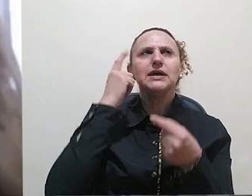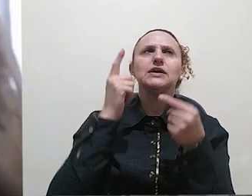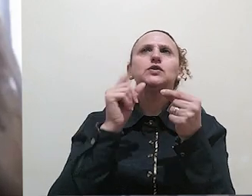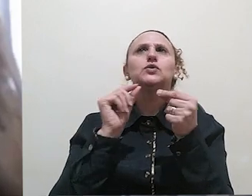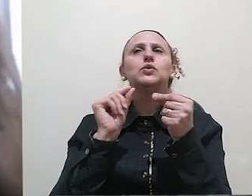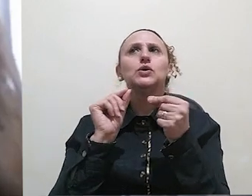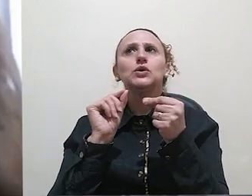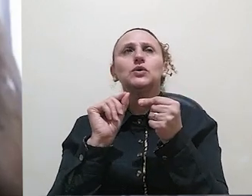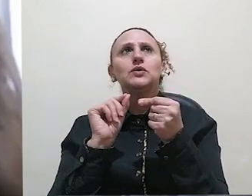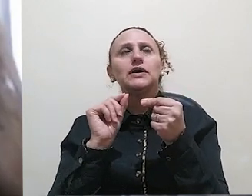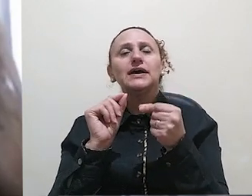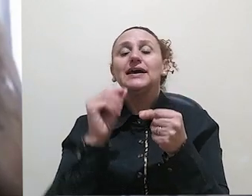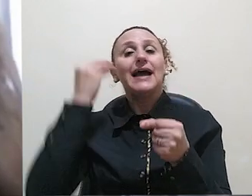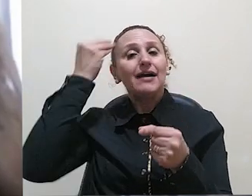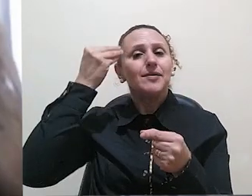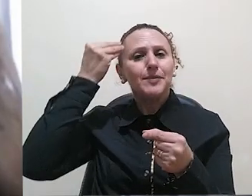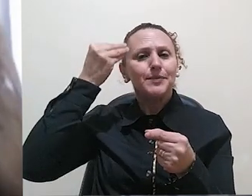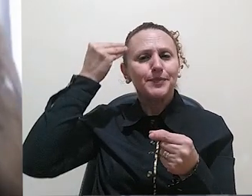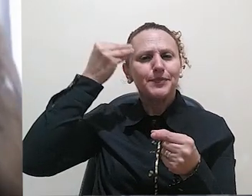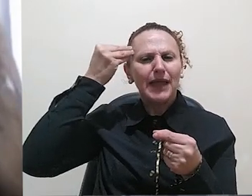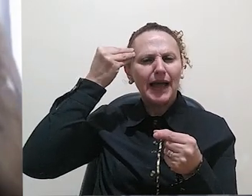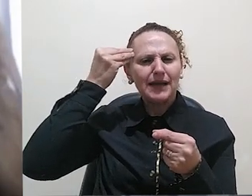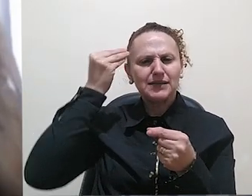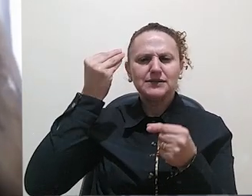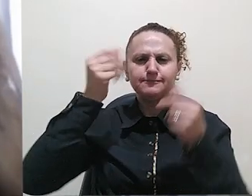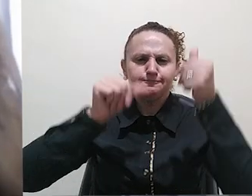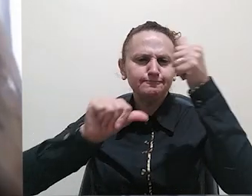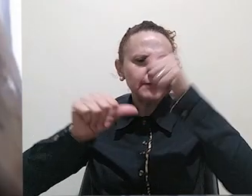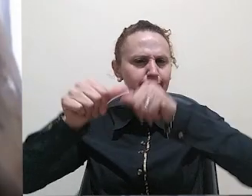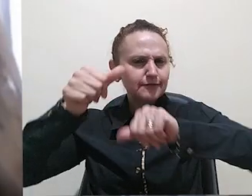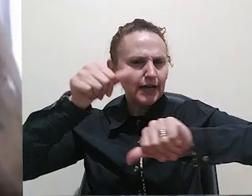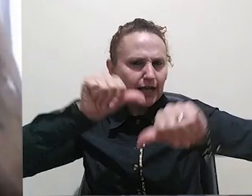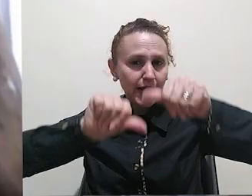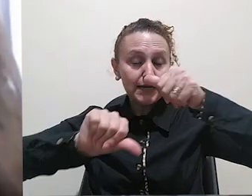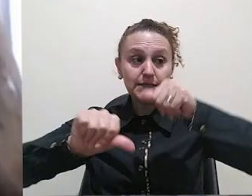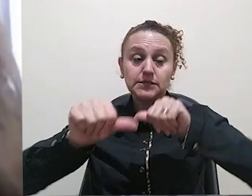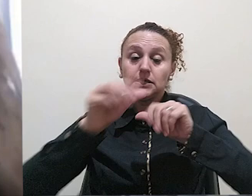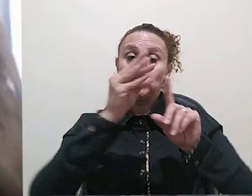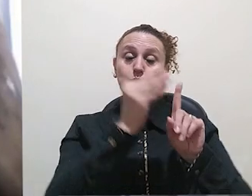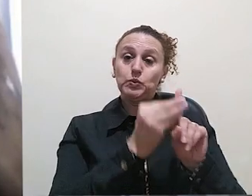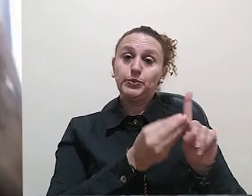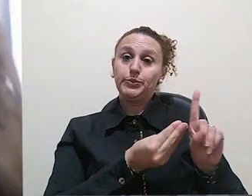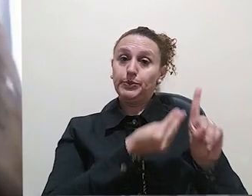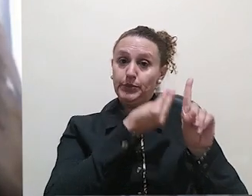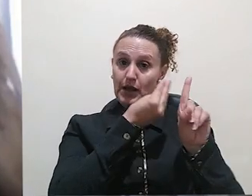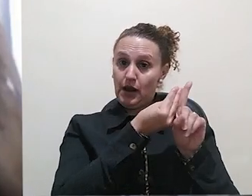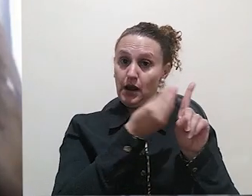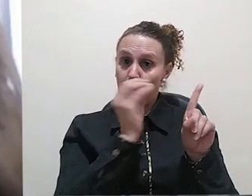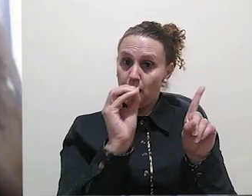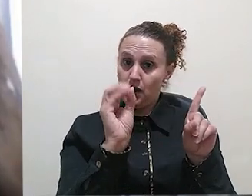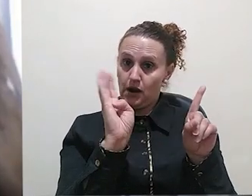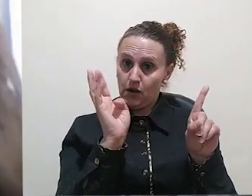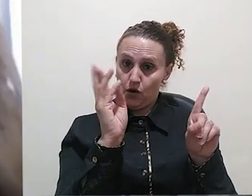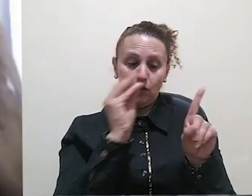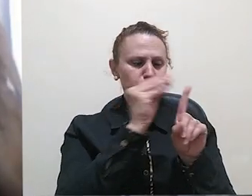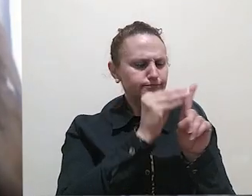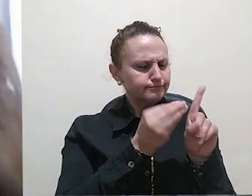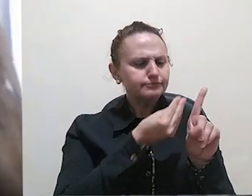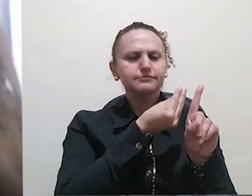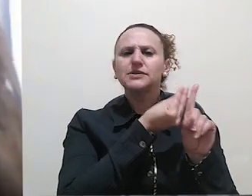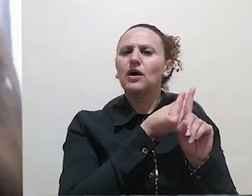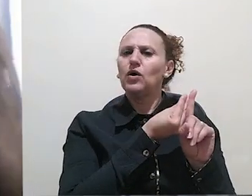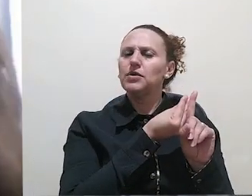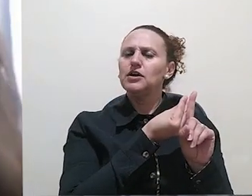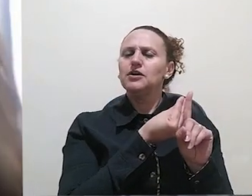avaliação da obra, os autores colocam aqui como uma avaliação da obra negativamente ou positivamente, considerando